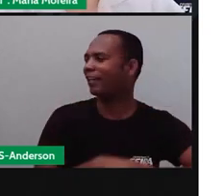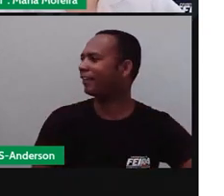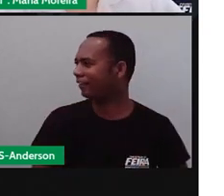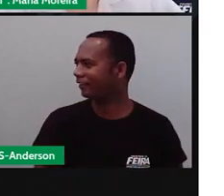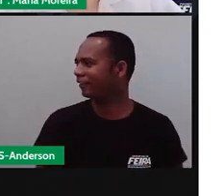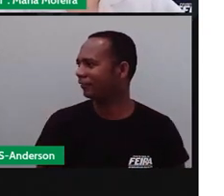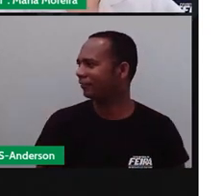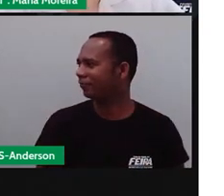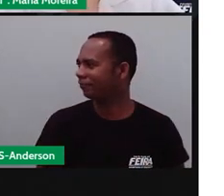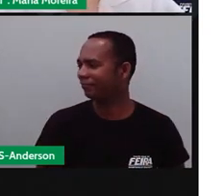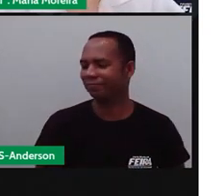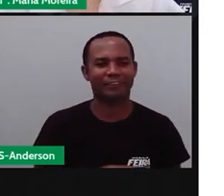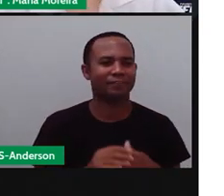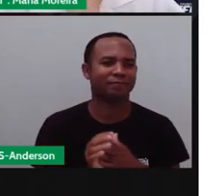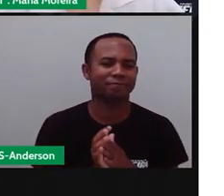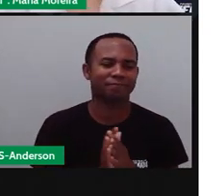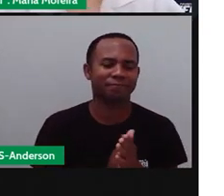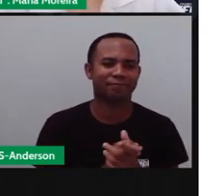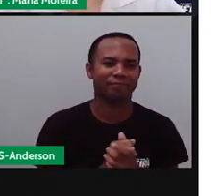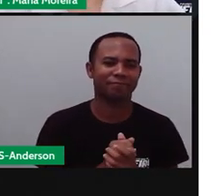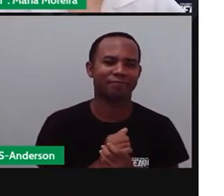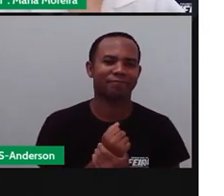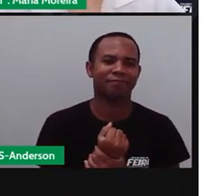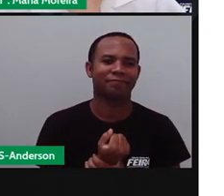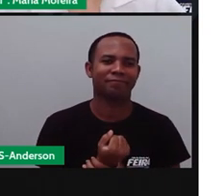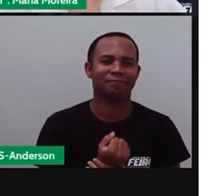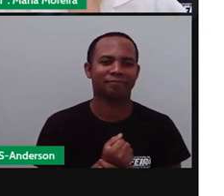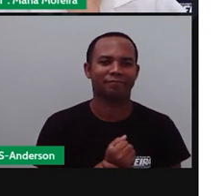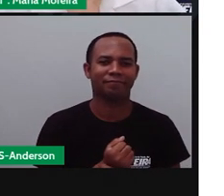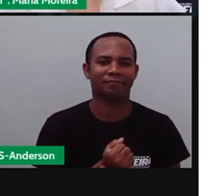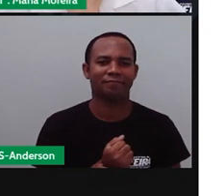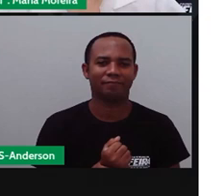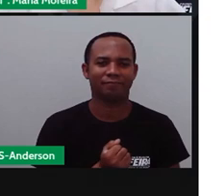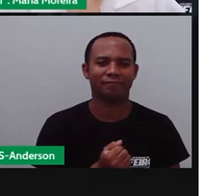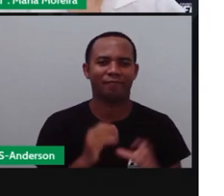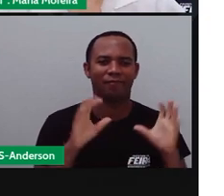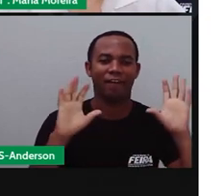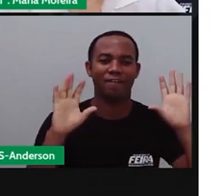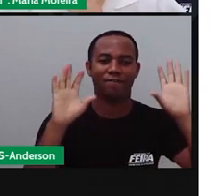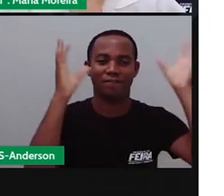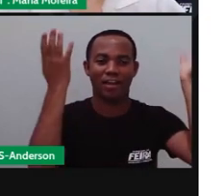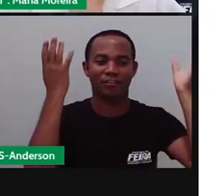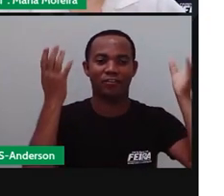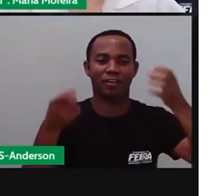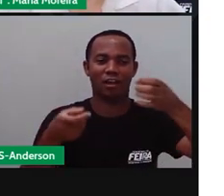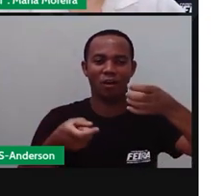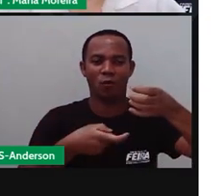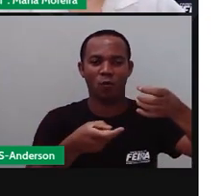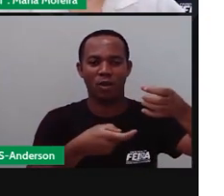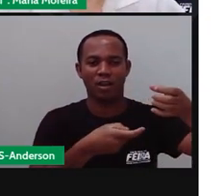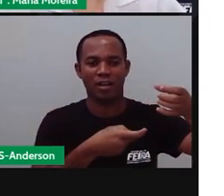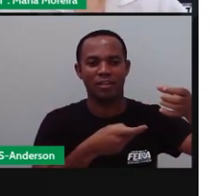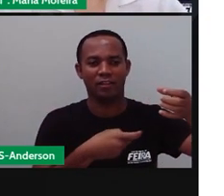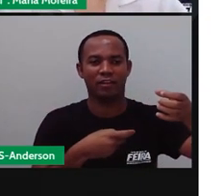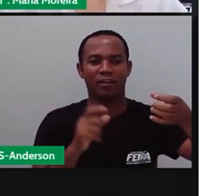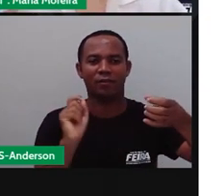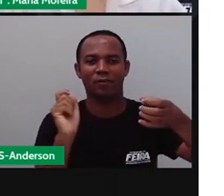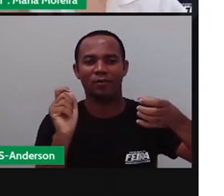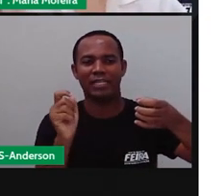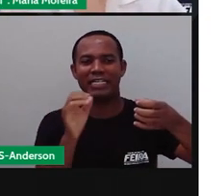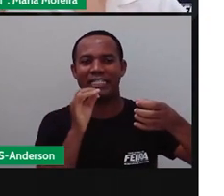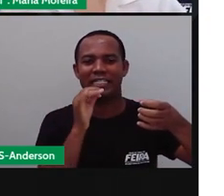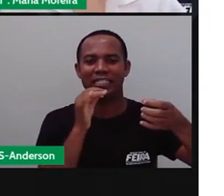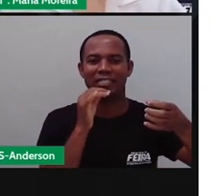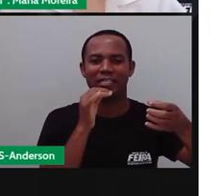você deveria ter mandado a solta, a gente pode botar. Bom, a festa da colheita é uma festa que fala do quê? Da